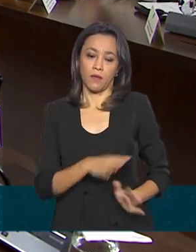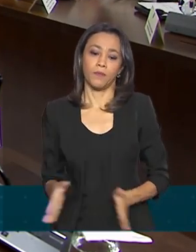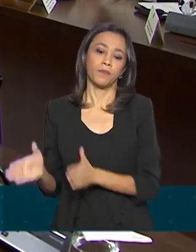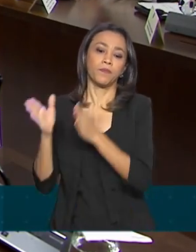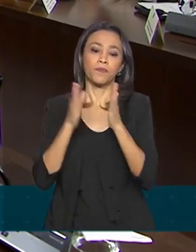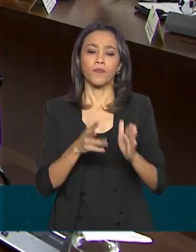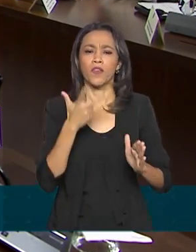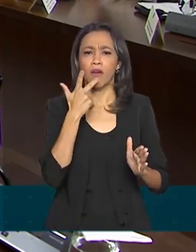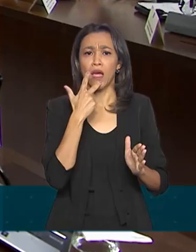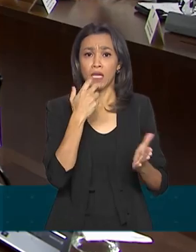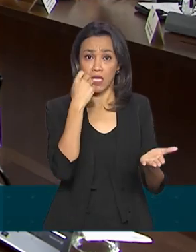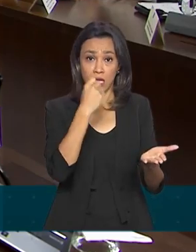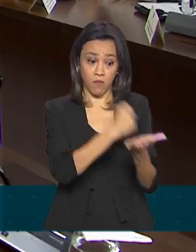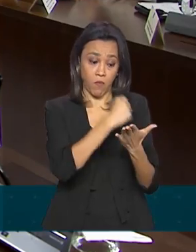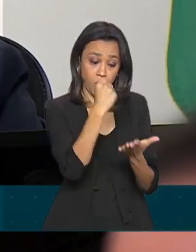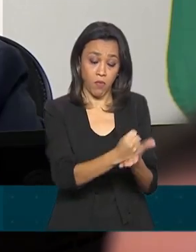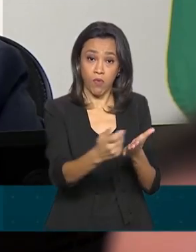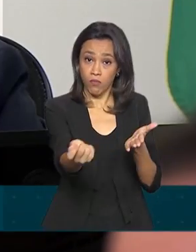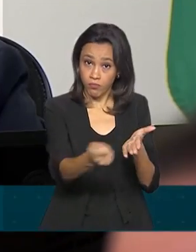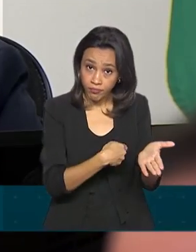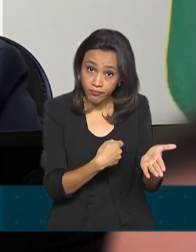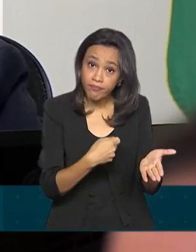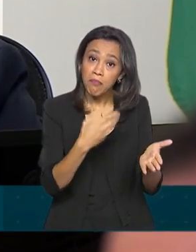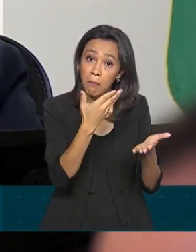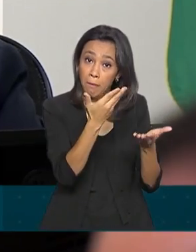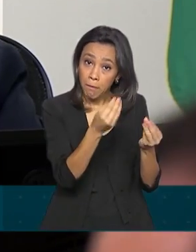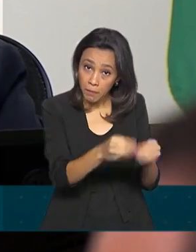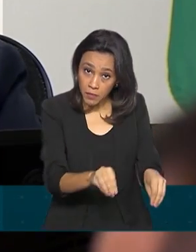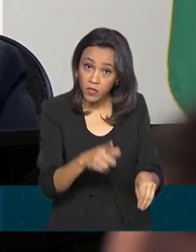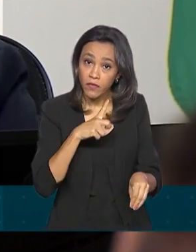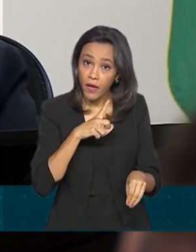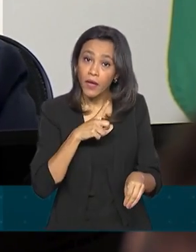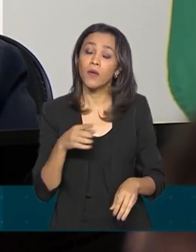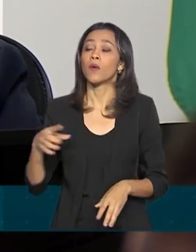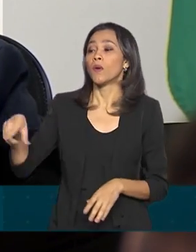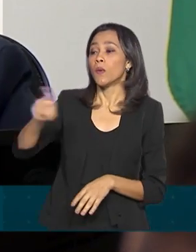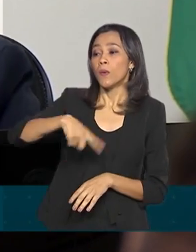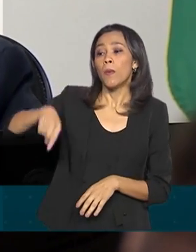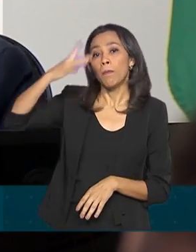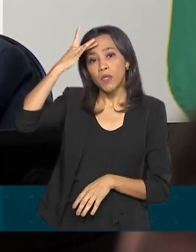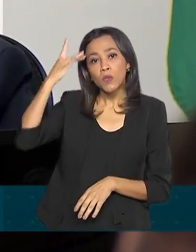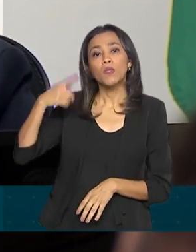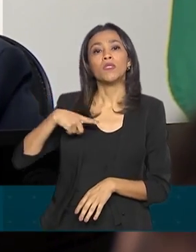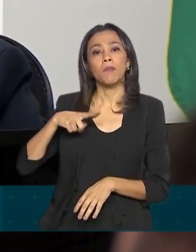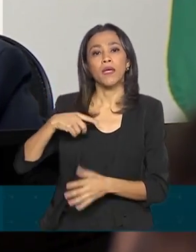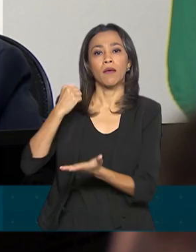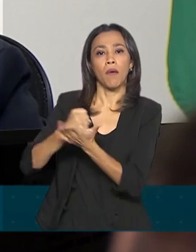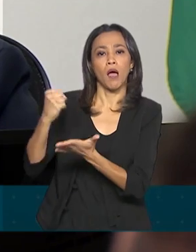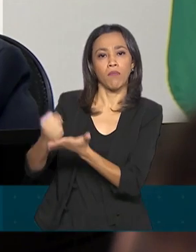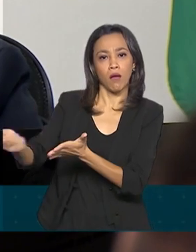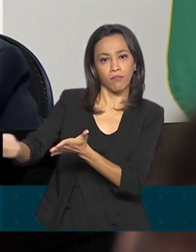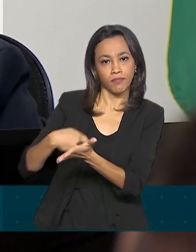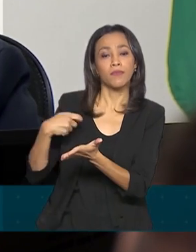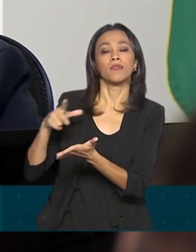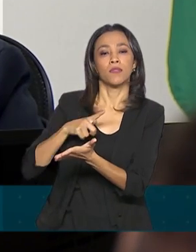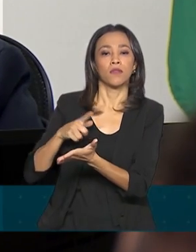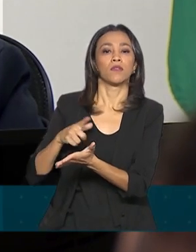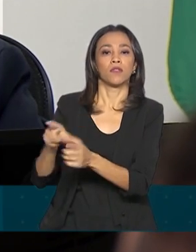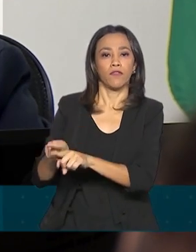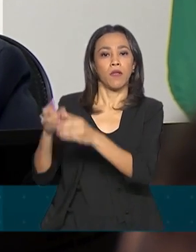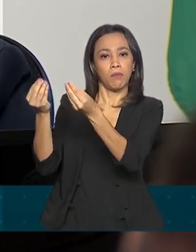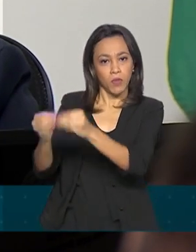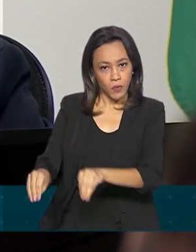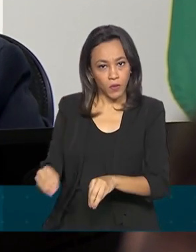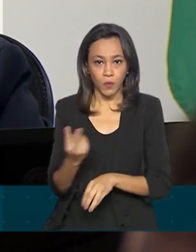muito, que os formais também, muitos perderam seus empregos ou tiveram seus empregos reduzidos, a cota de